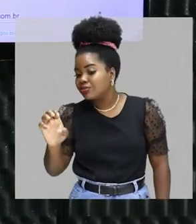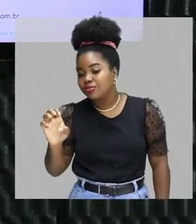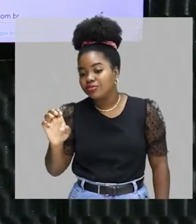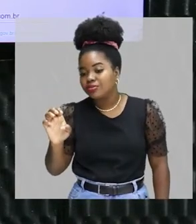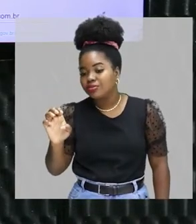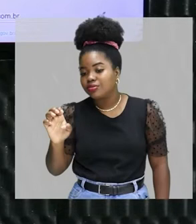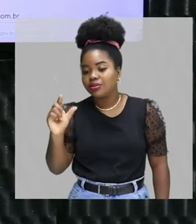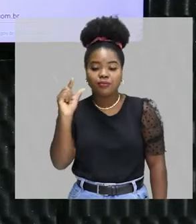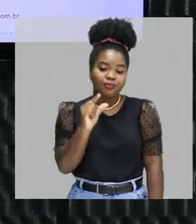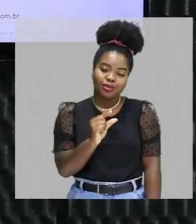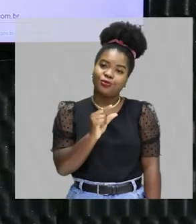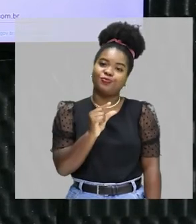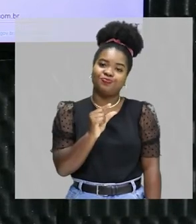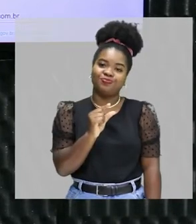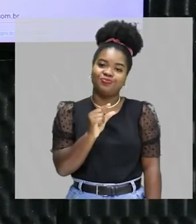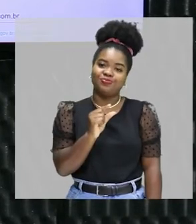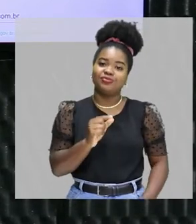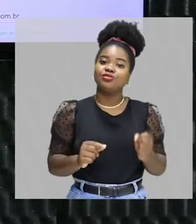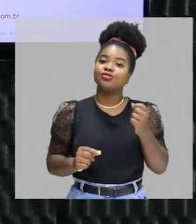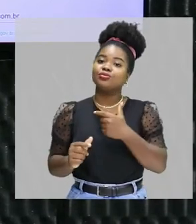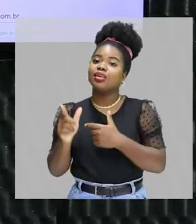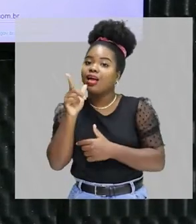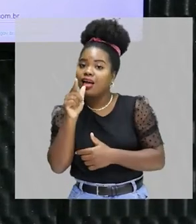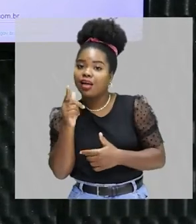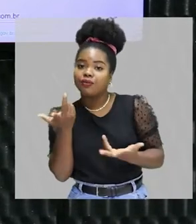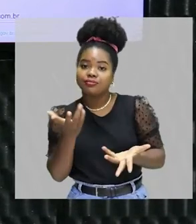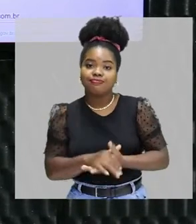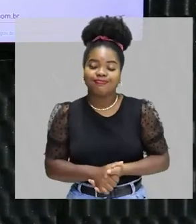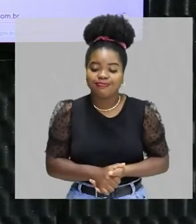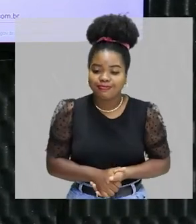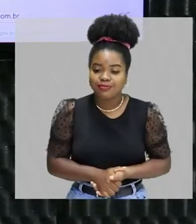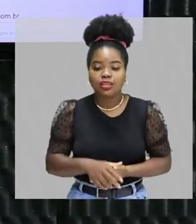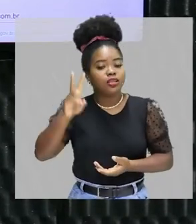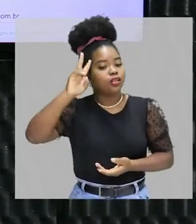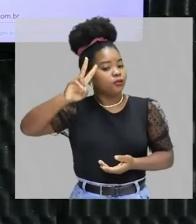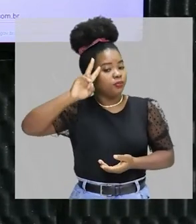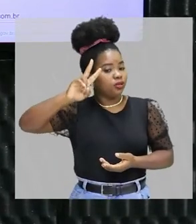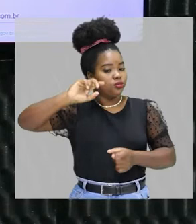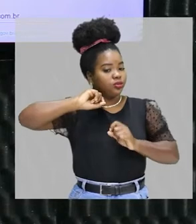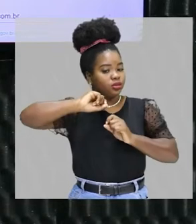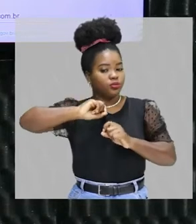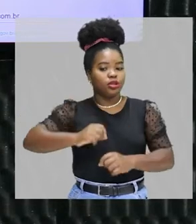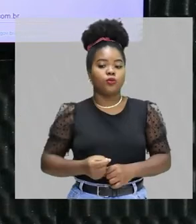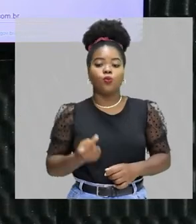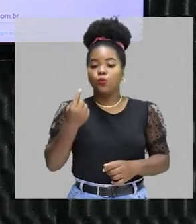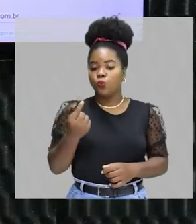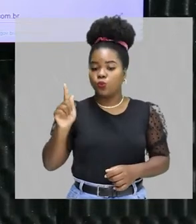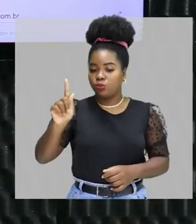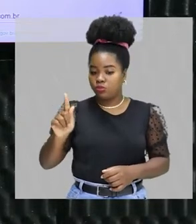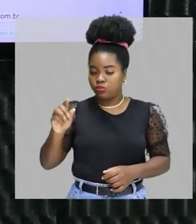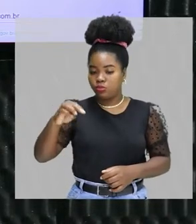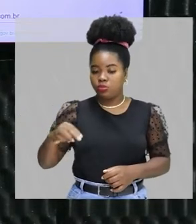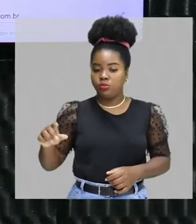que é um valor inferior ao da água. Lembrando que a densidade da água é 1 grama por ml.